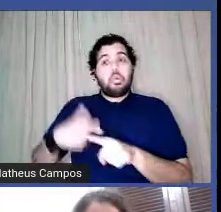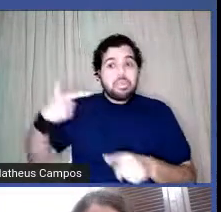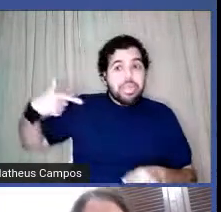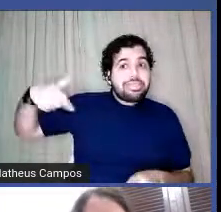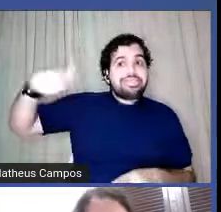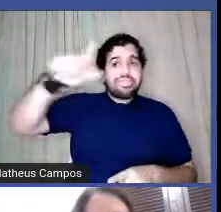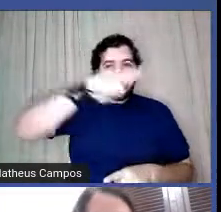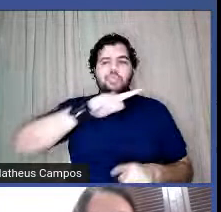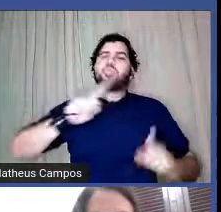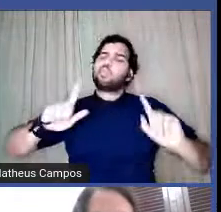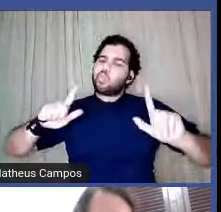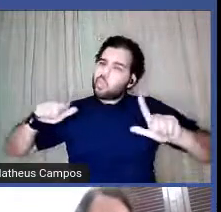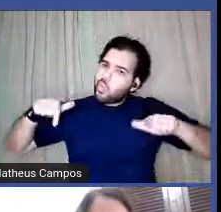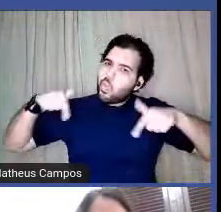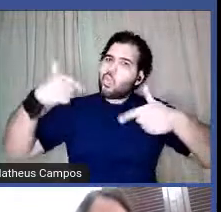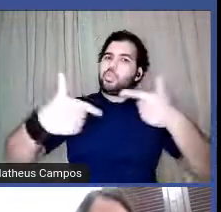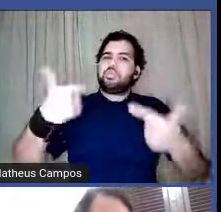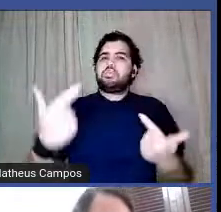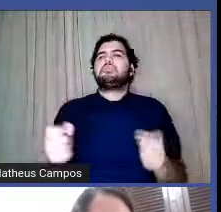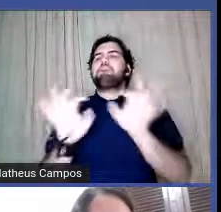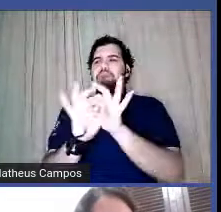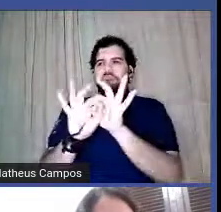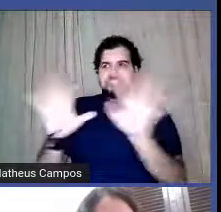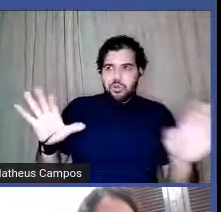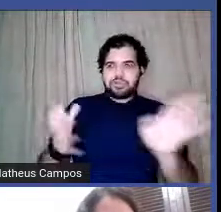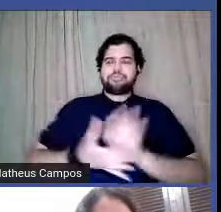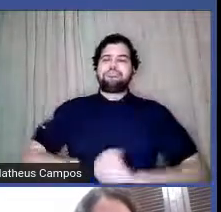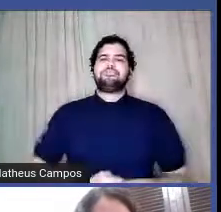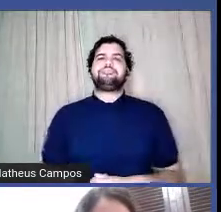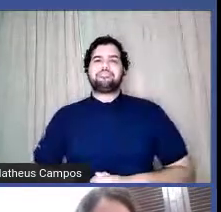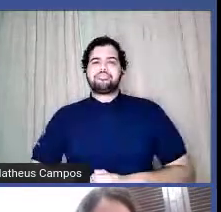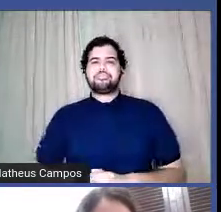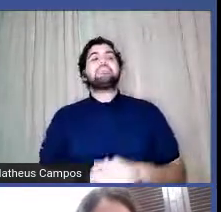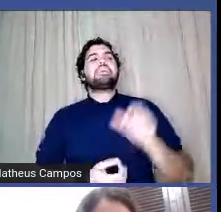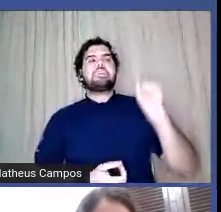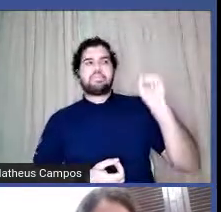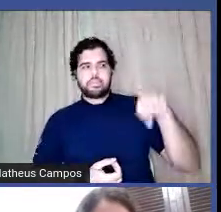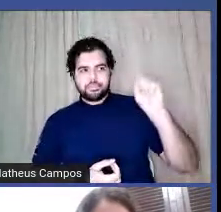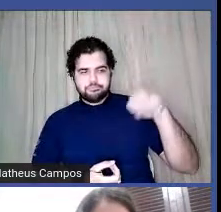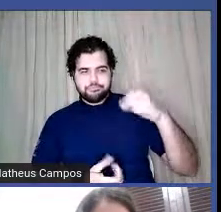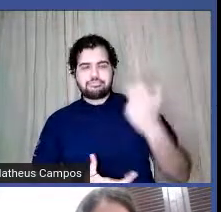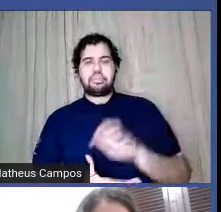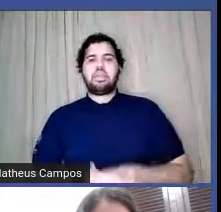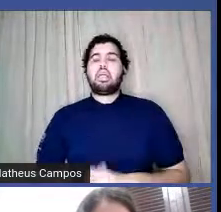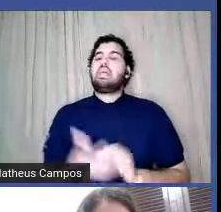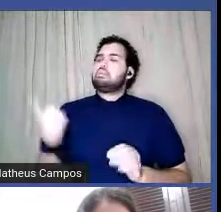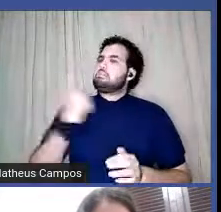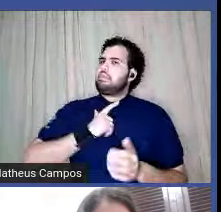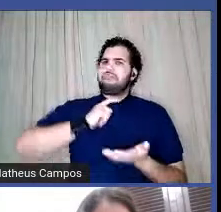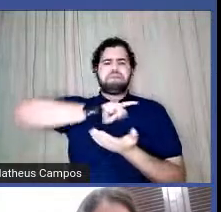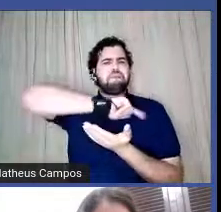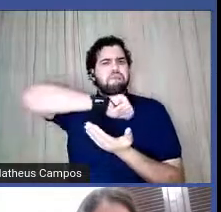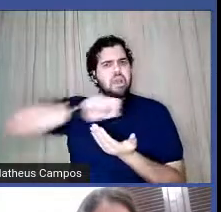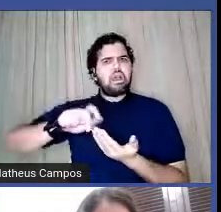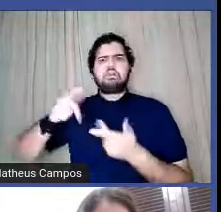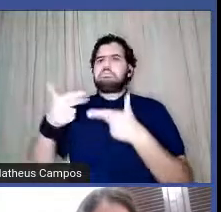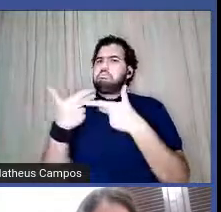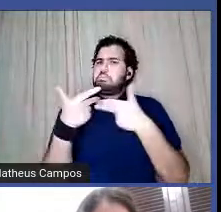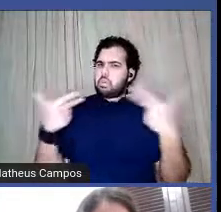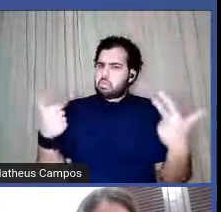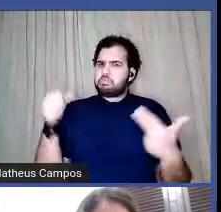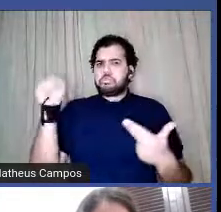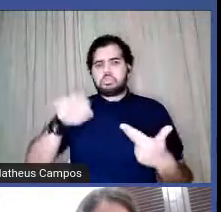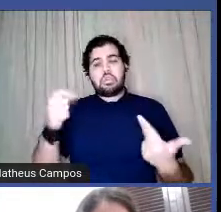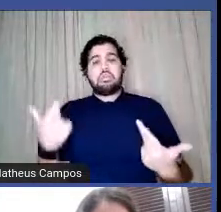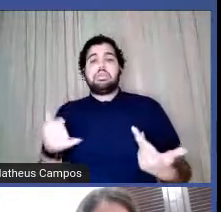ações também, né, fala. Isso. Tem muita coisa, né, a